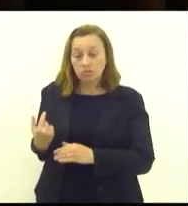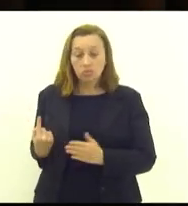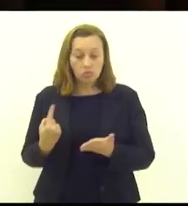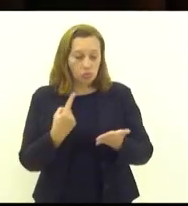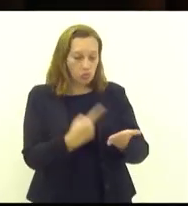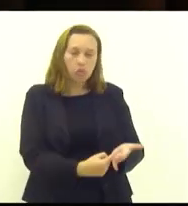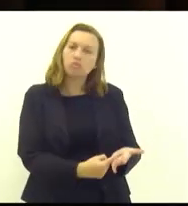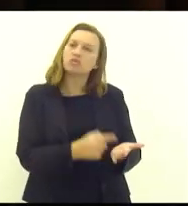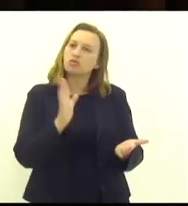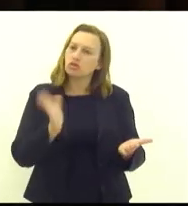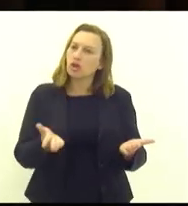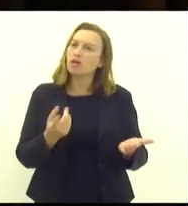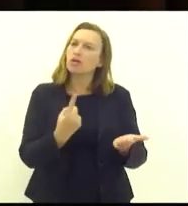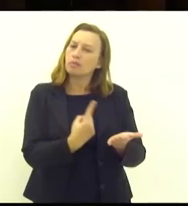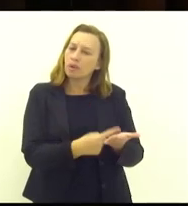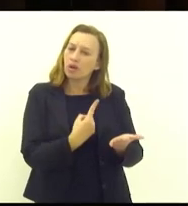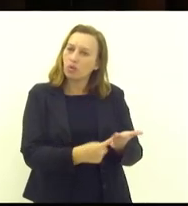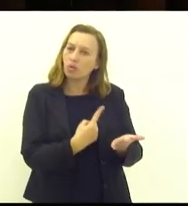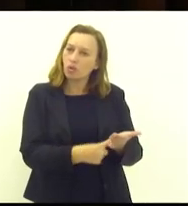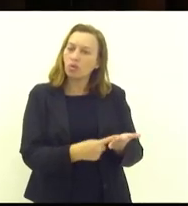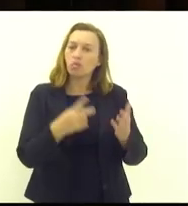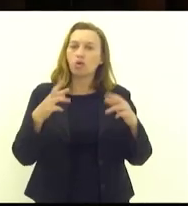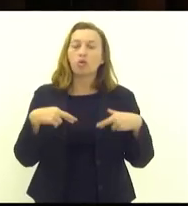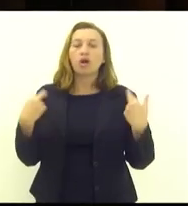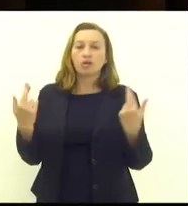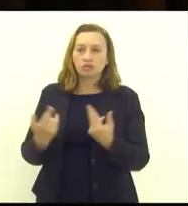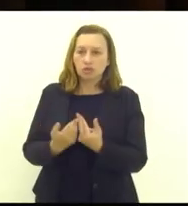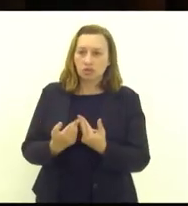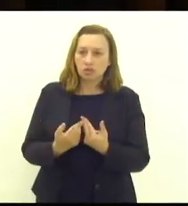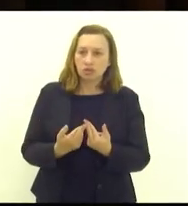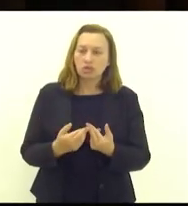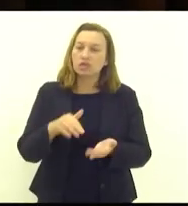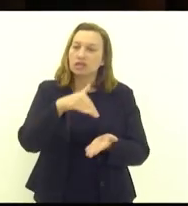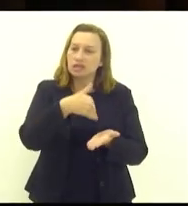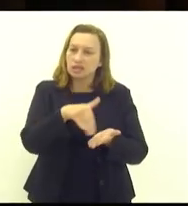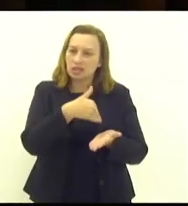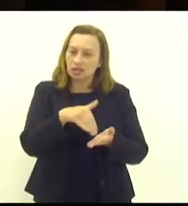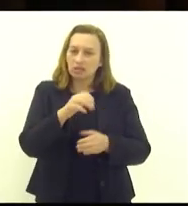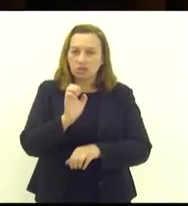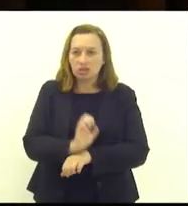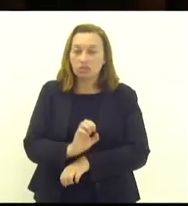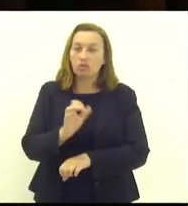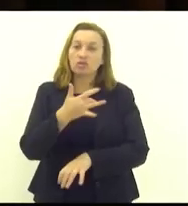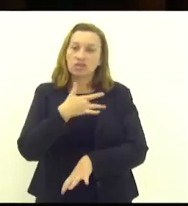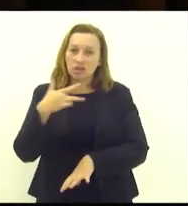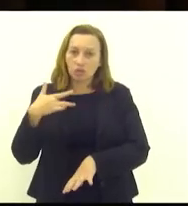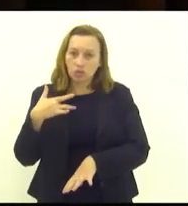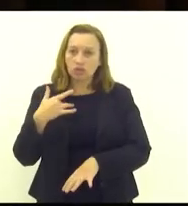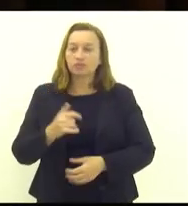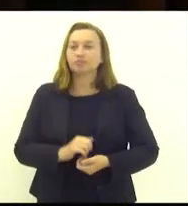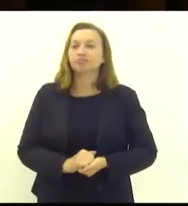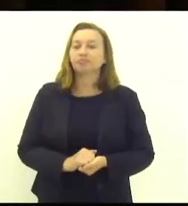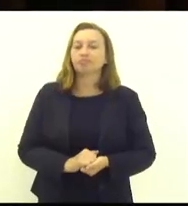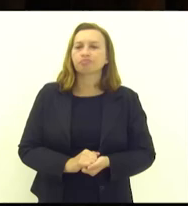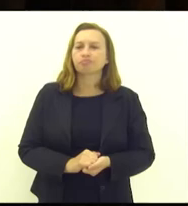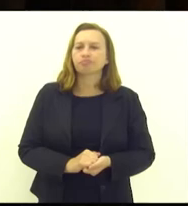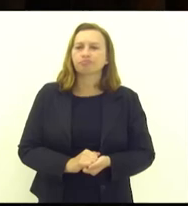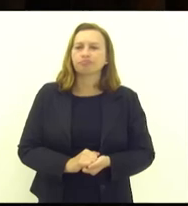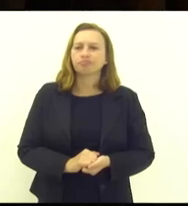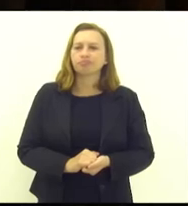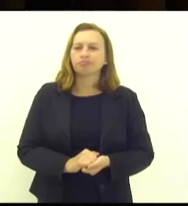que já marcou uma reunião com a Secretaria Estadual de Saúde para